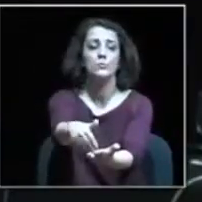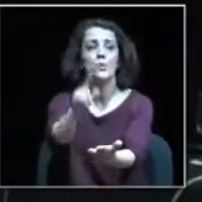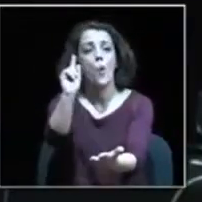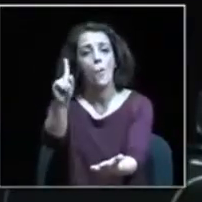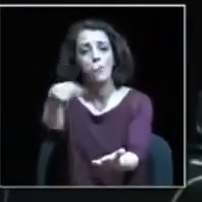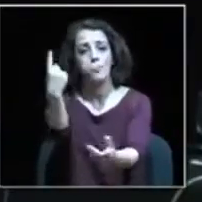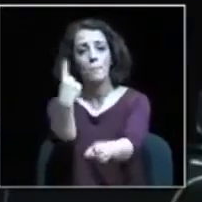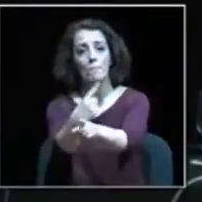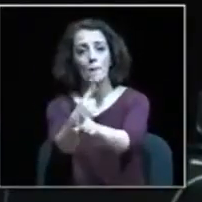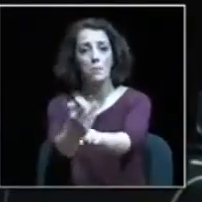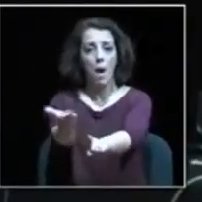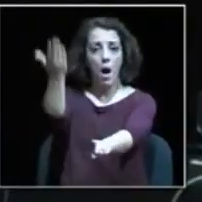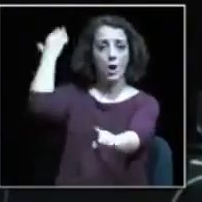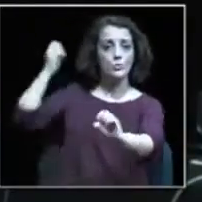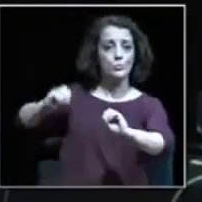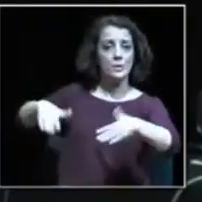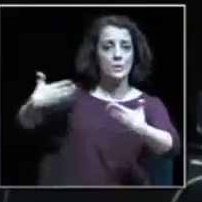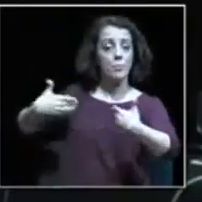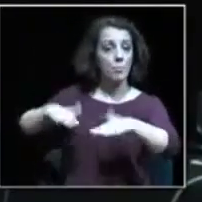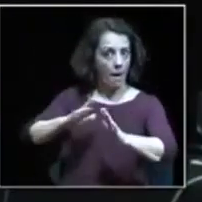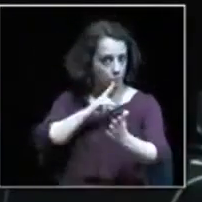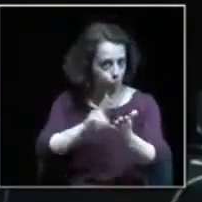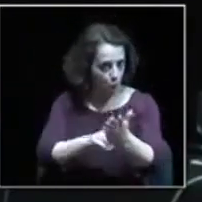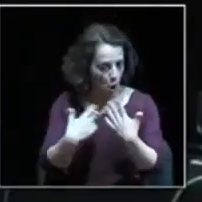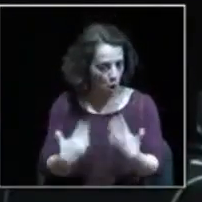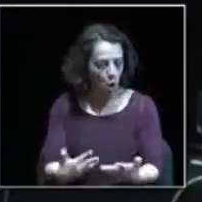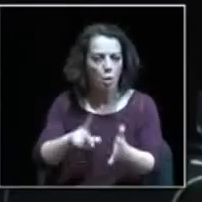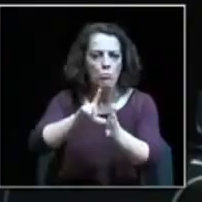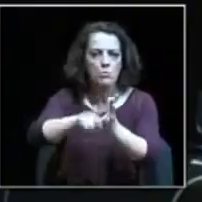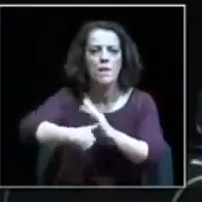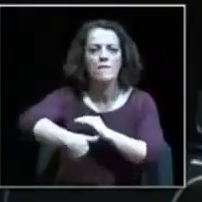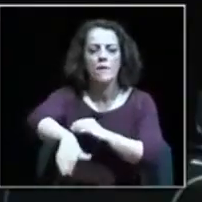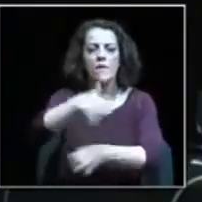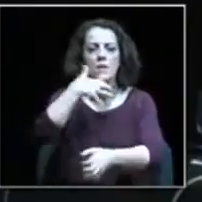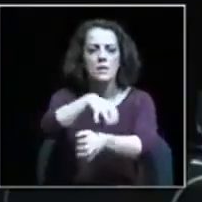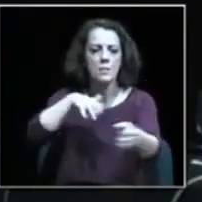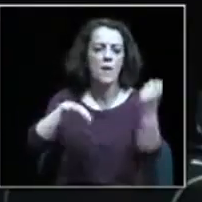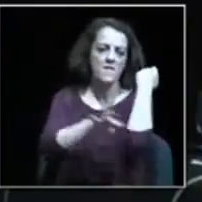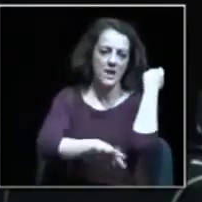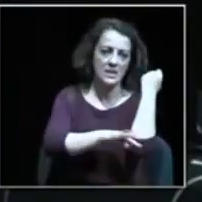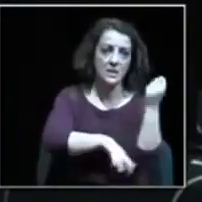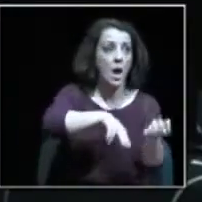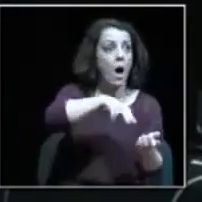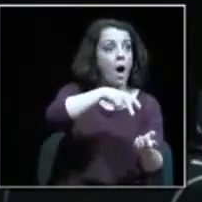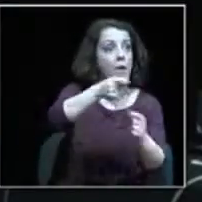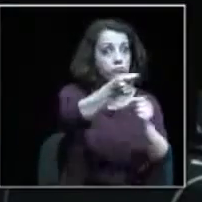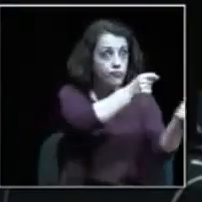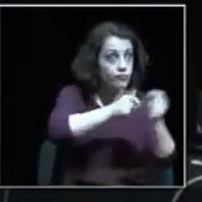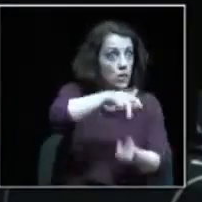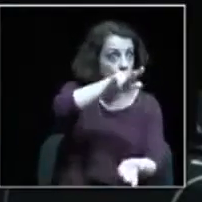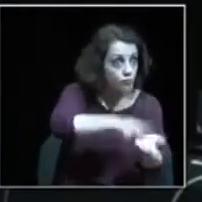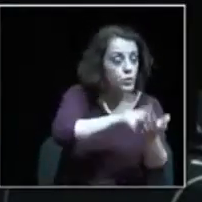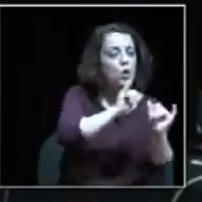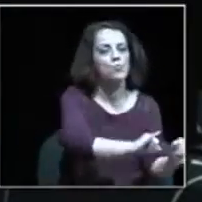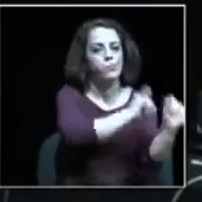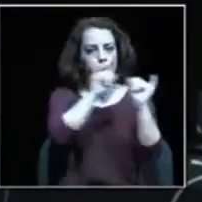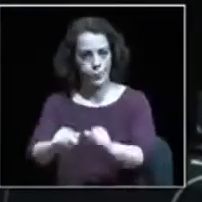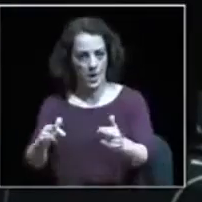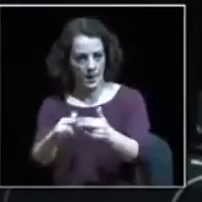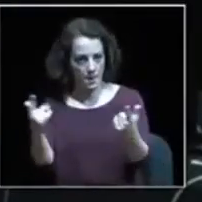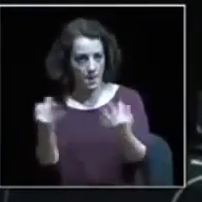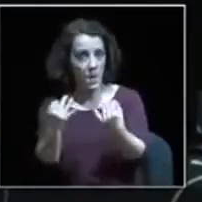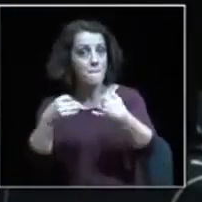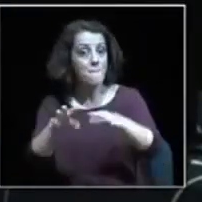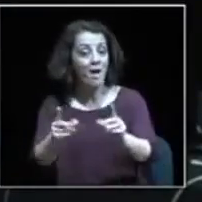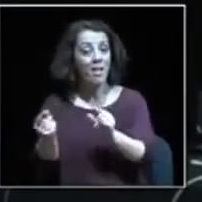quando se iniciou. É verdade que agora o projeto será votado na Assembleia de Freguesia e só depois na Câmara Municipal, mas o debate